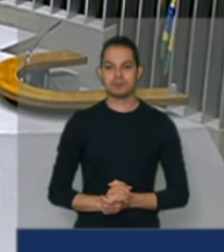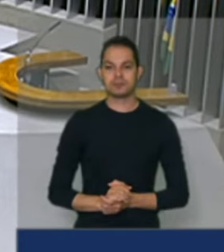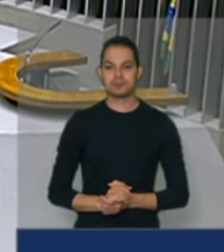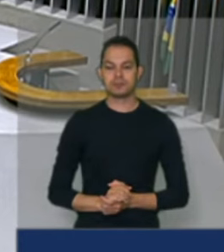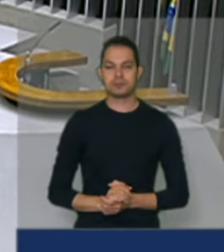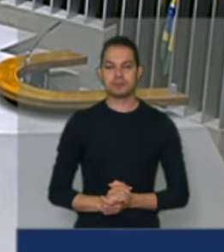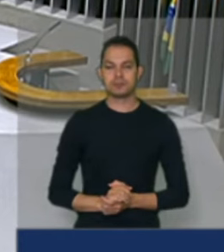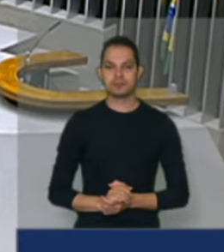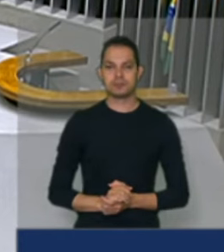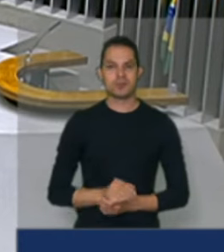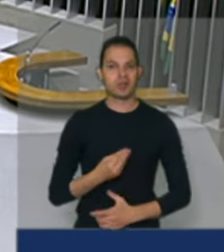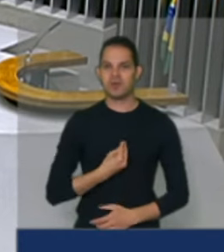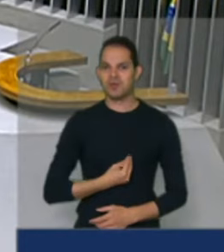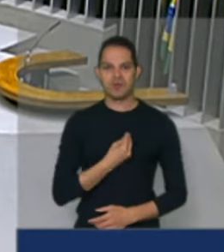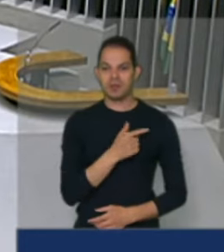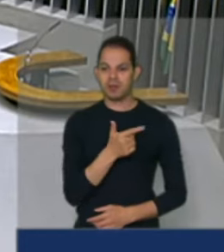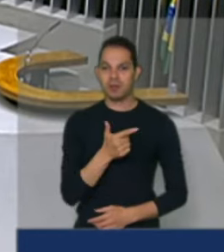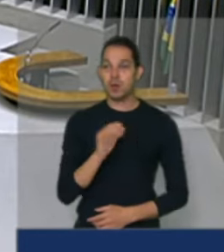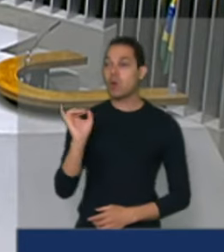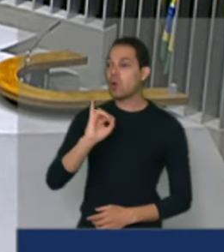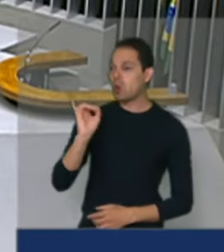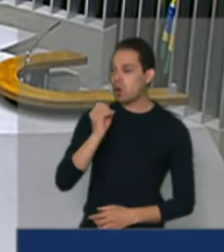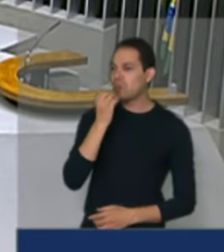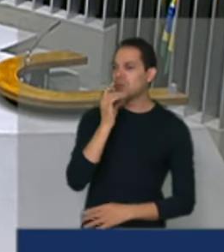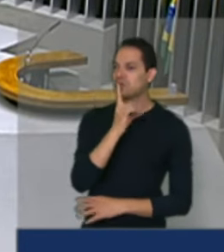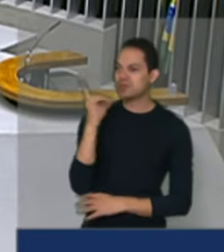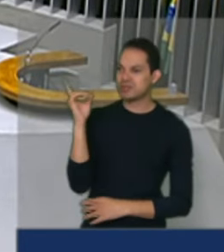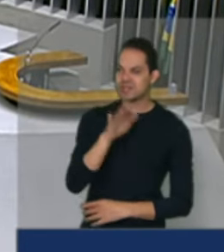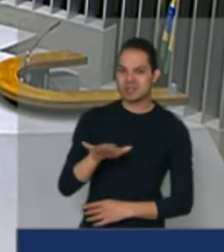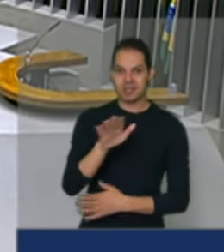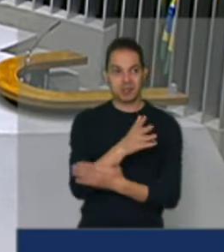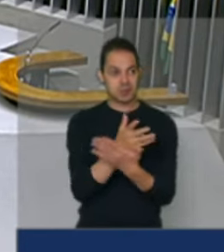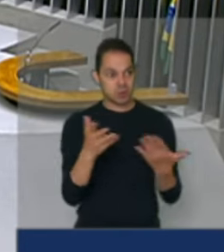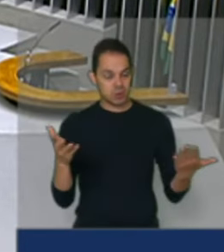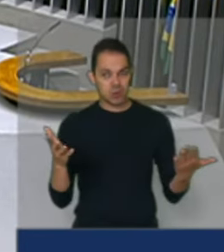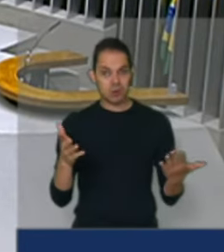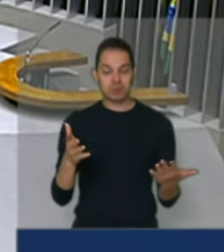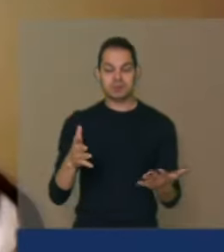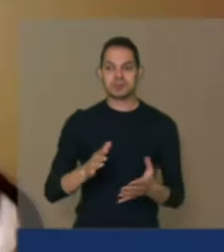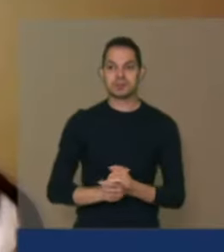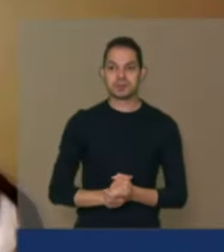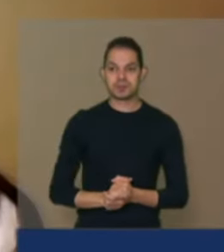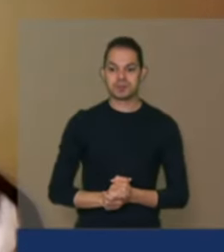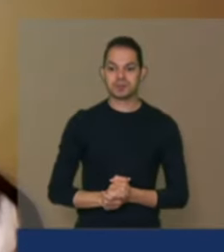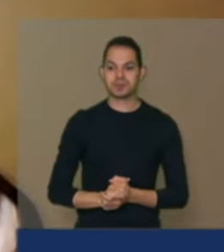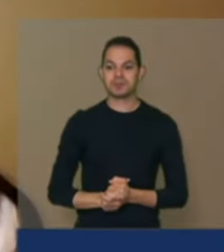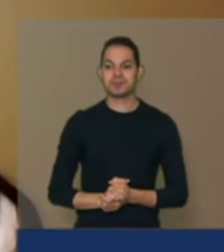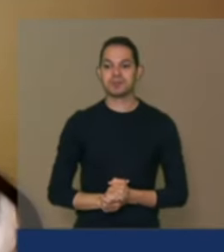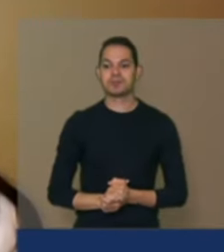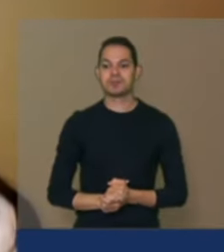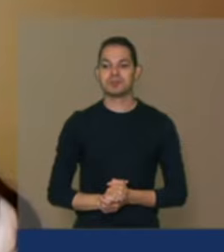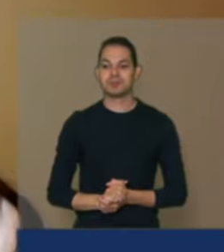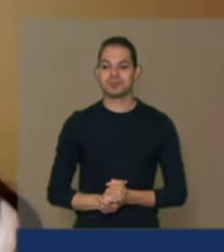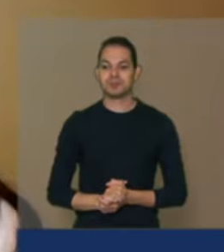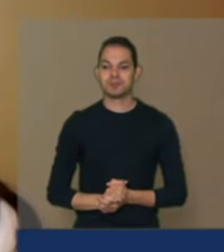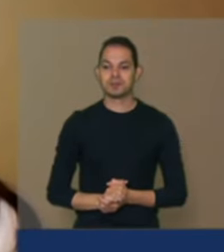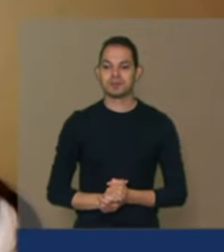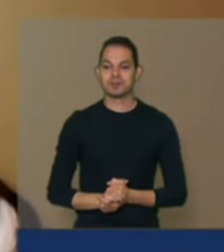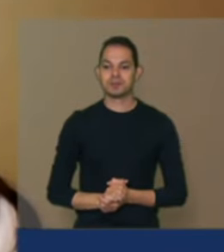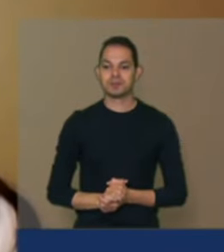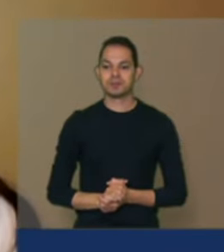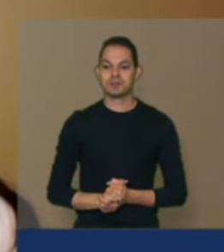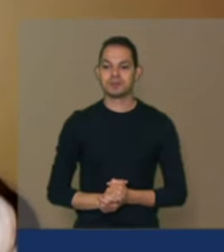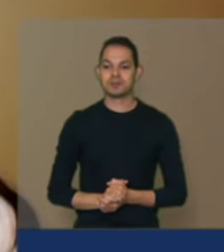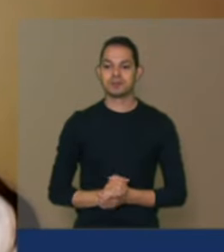não está na sala olá bom dia a todos tentarei ser concisa e que a